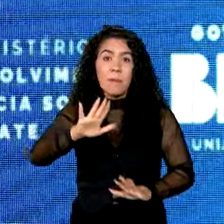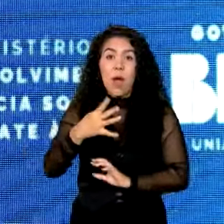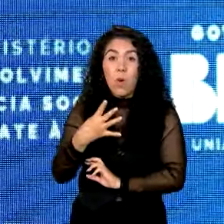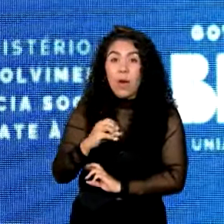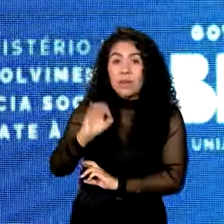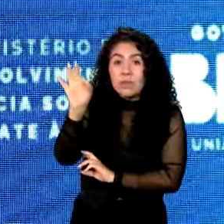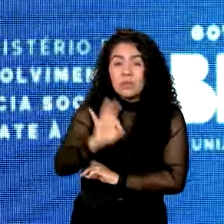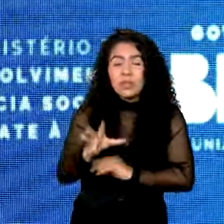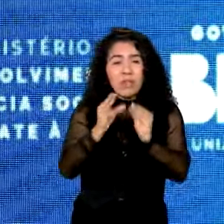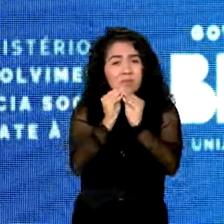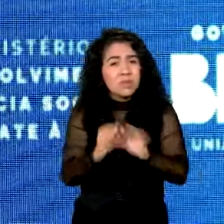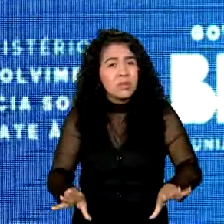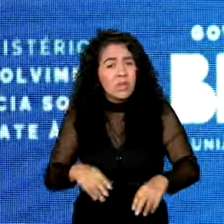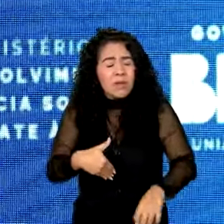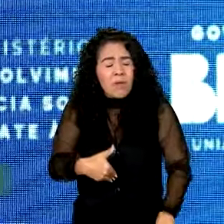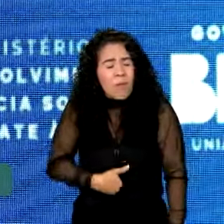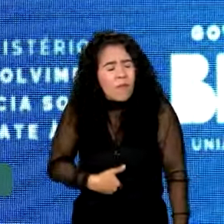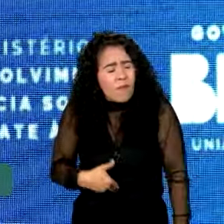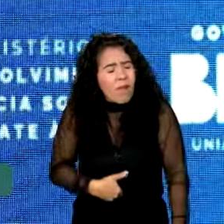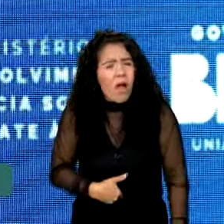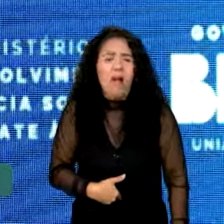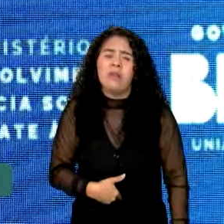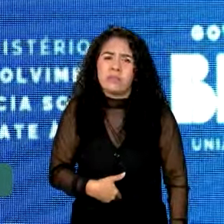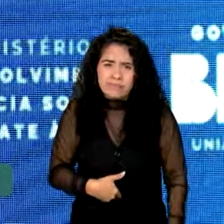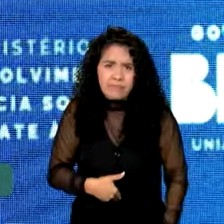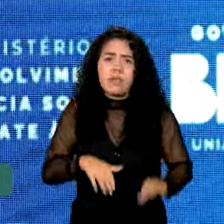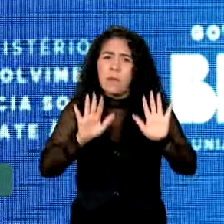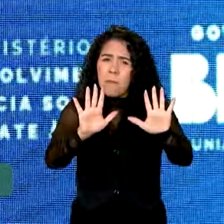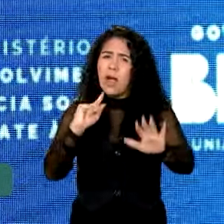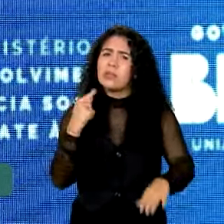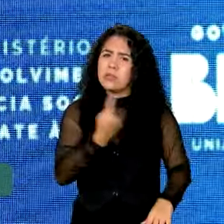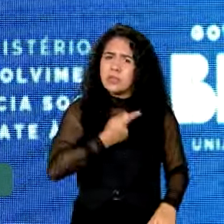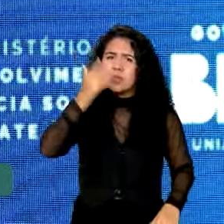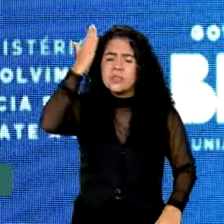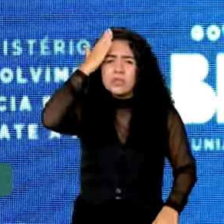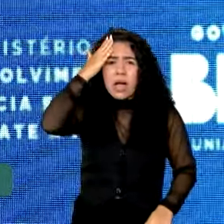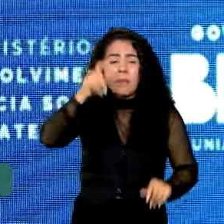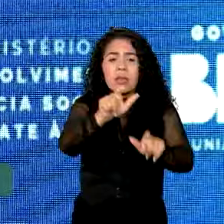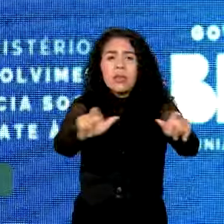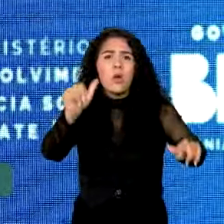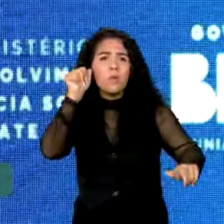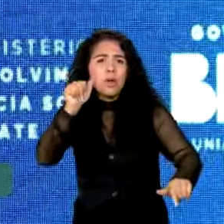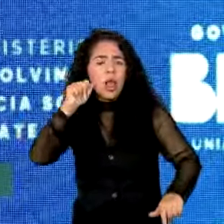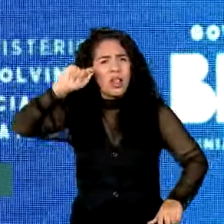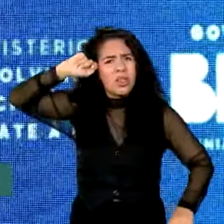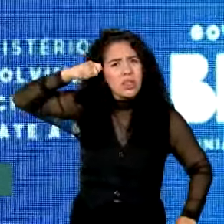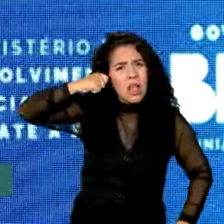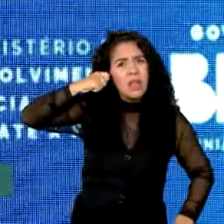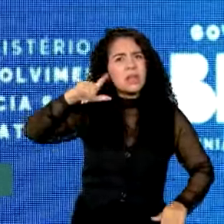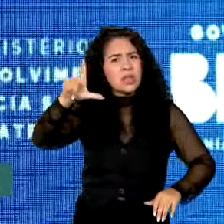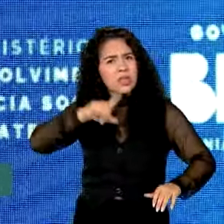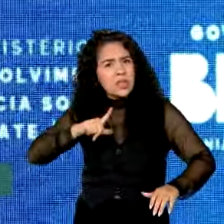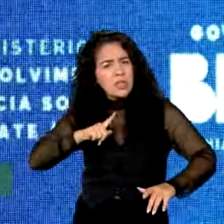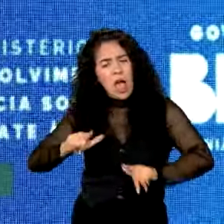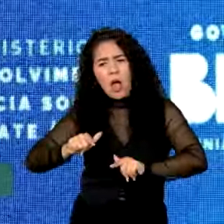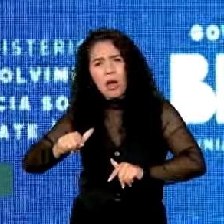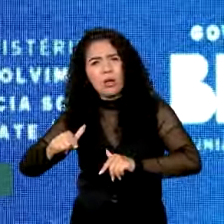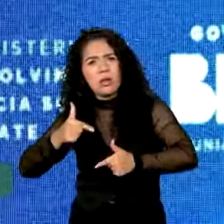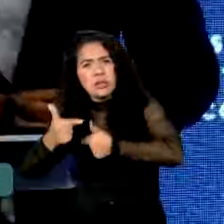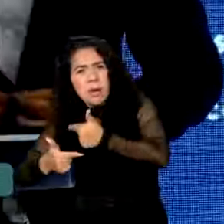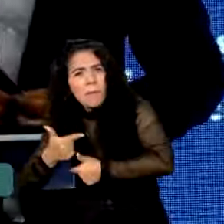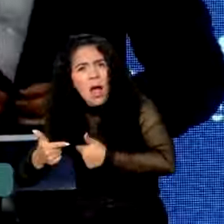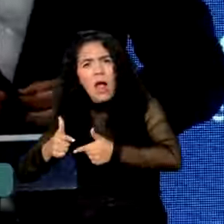afetadas pela fome de alguma forma. Ao mesmo tempo que a gente sabe que são mulheres negras que lideram grande parte das iniciativas para alimentar suas